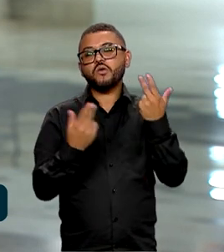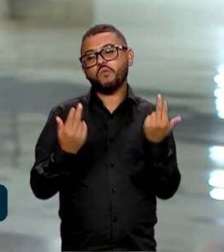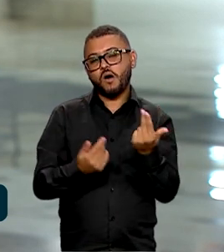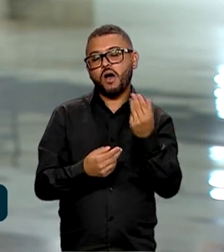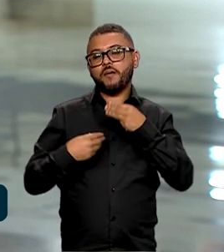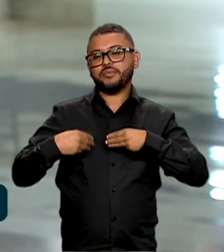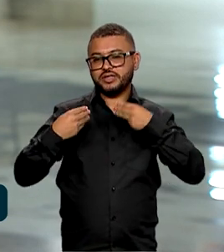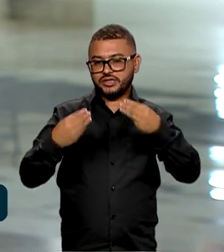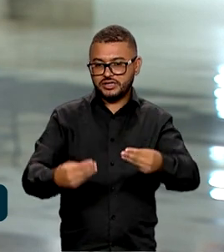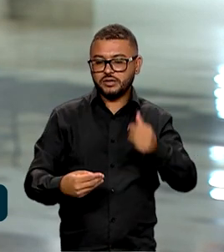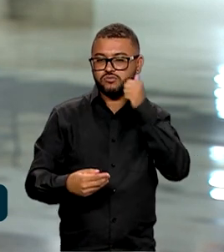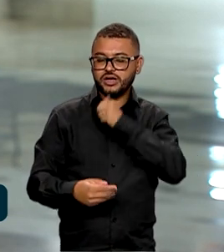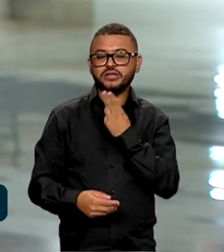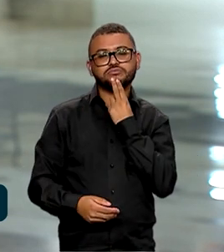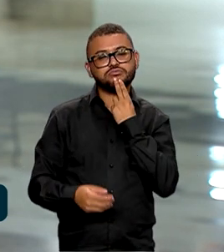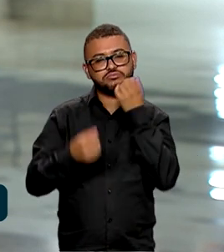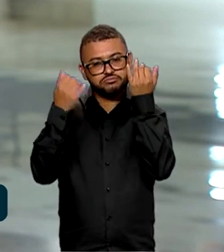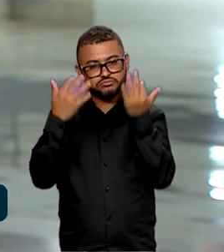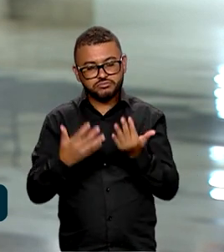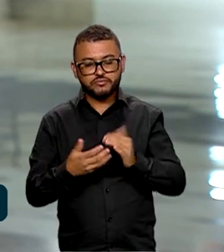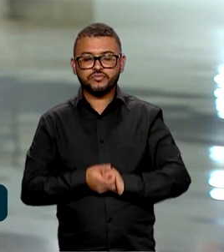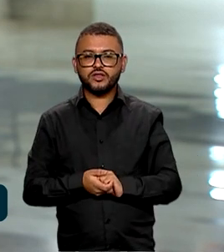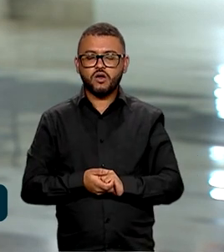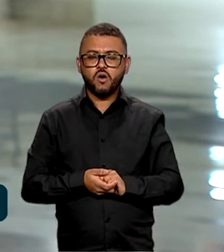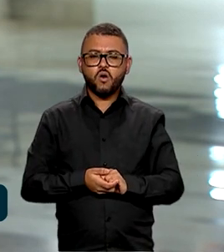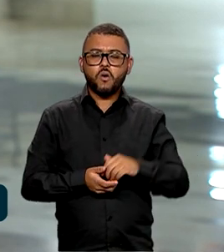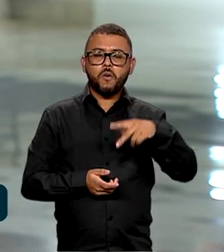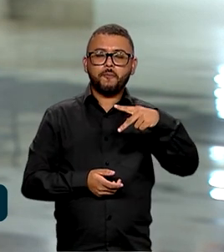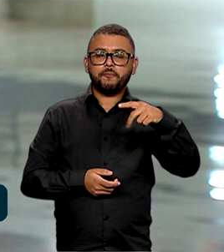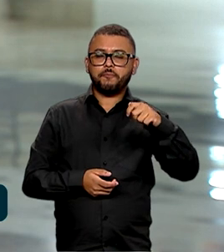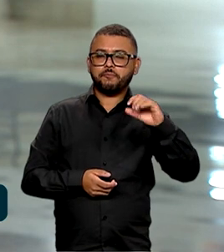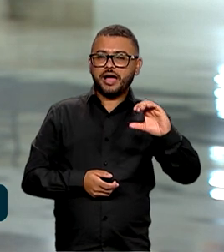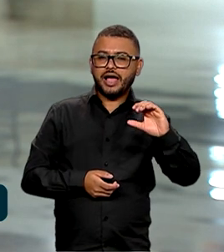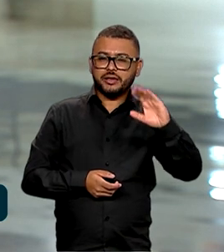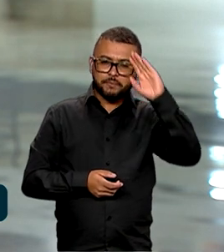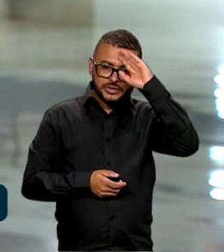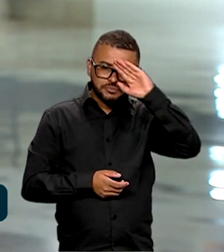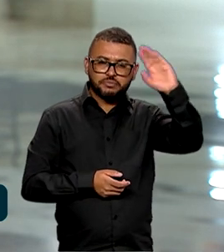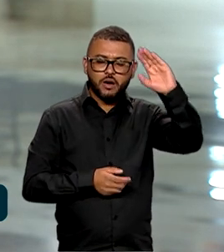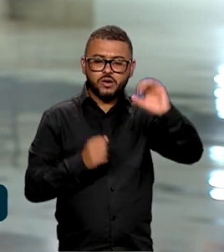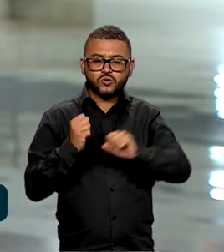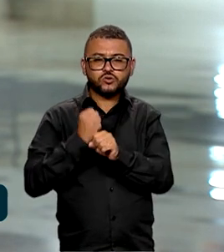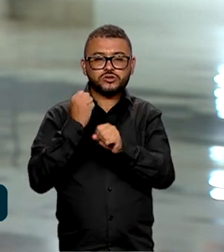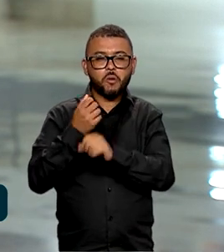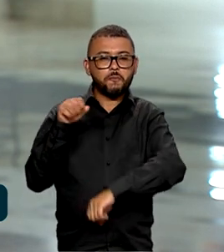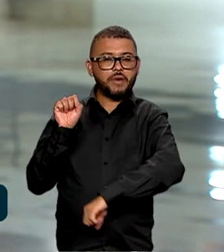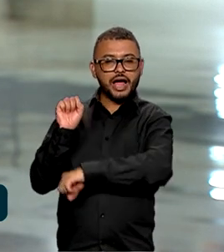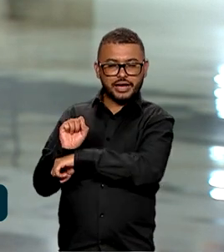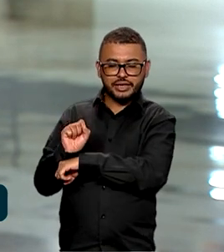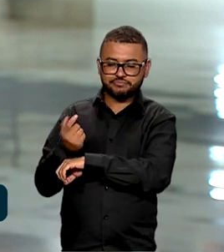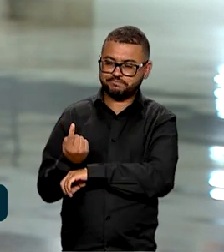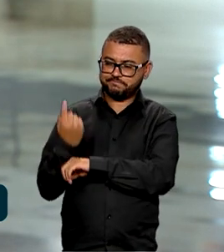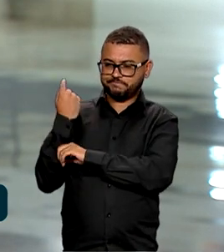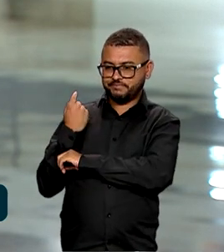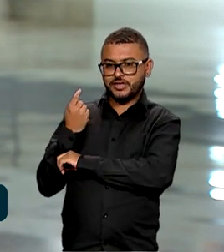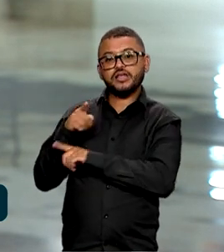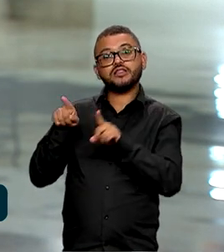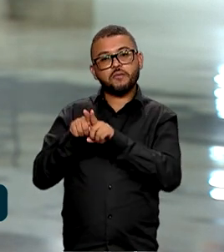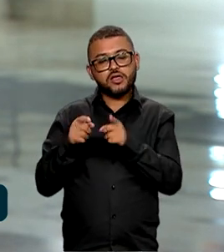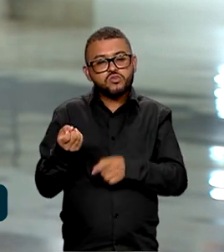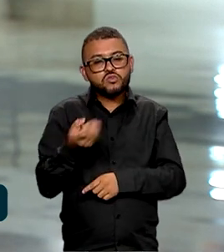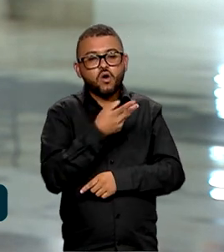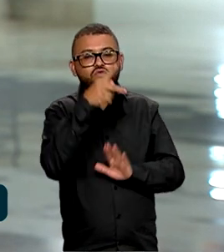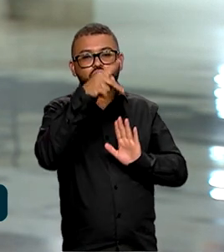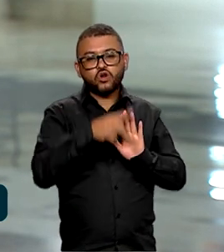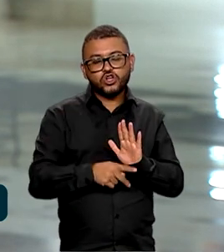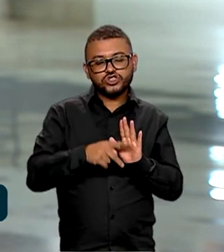Planejamento, Simone Tebbit. No PAC, a prioridade serão as obras paradas, mas também novos projetos